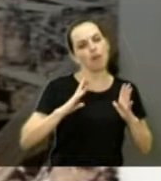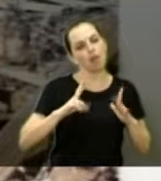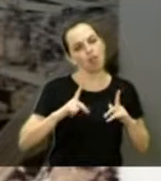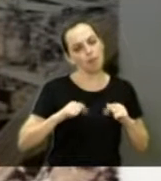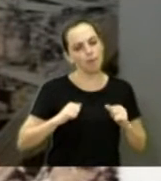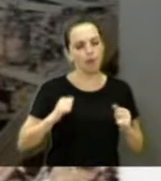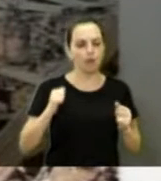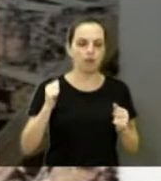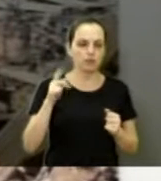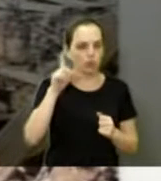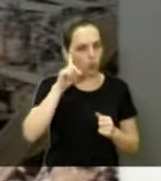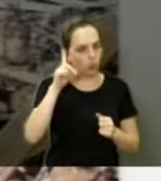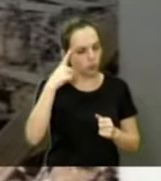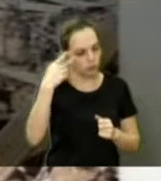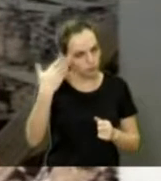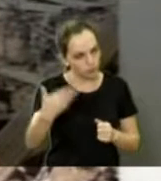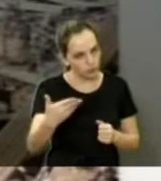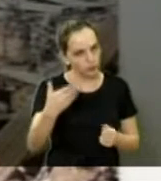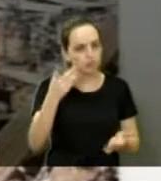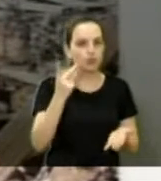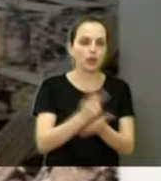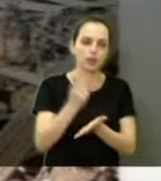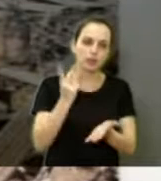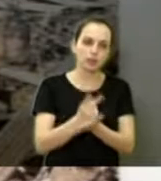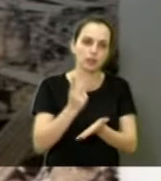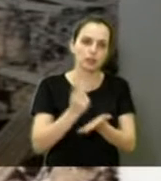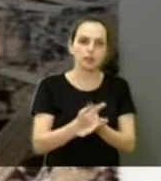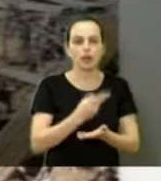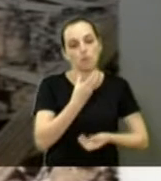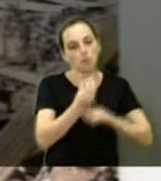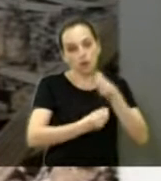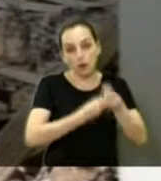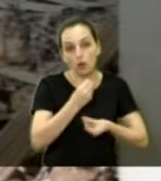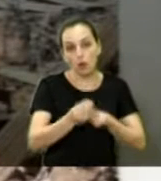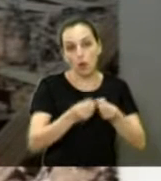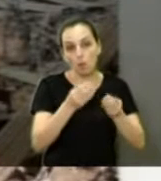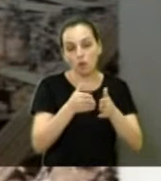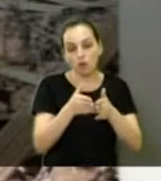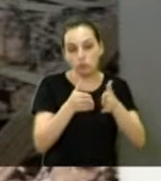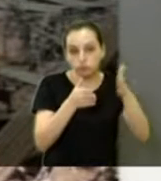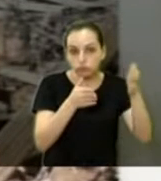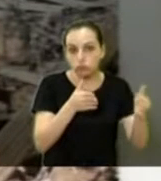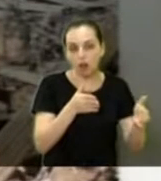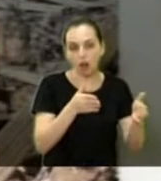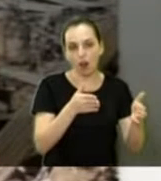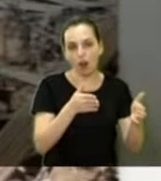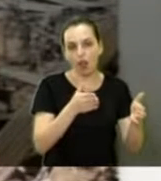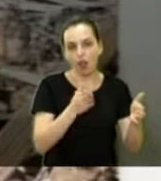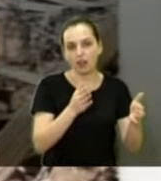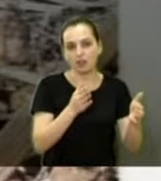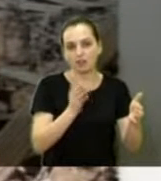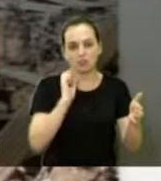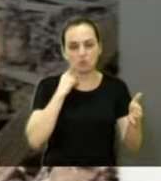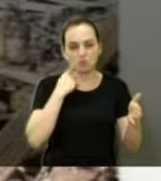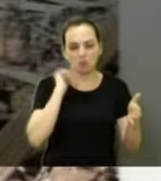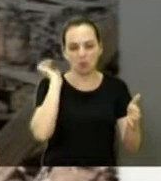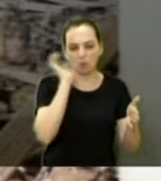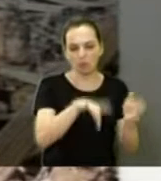Eu não sei se é ou não, mas uma lixeira que fica ao lado, todo mundo vai lá usar.